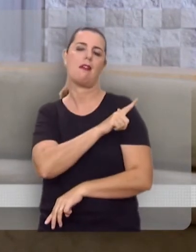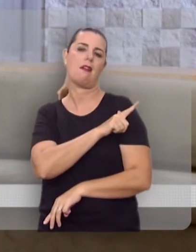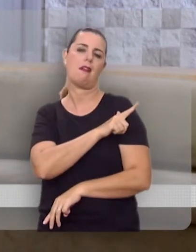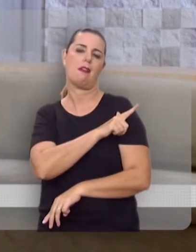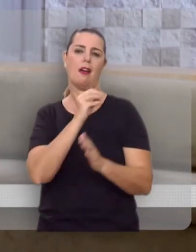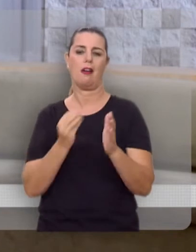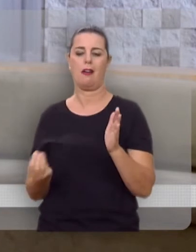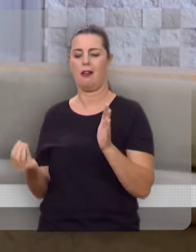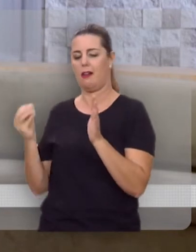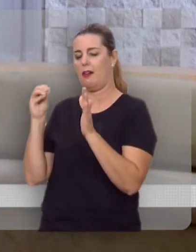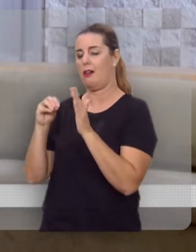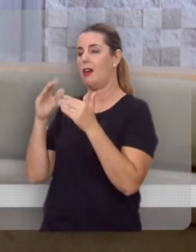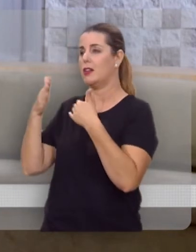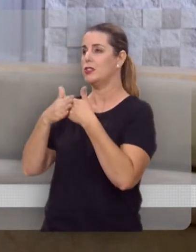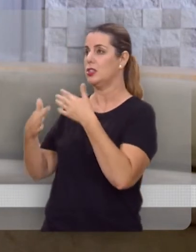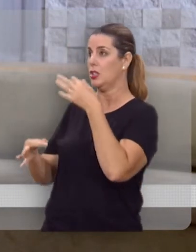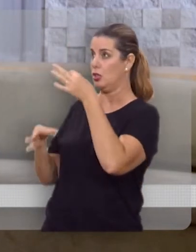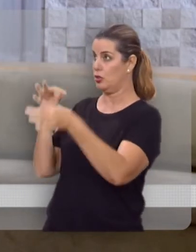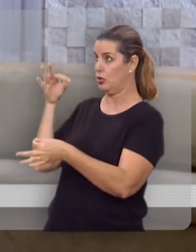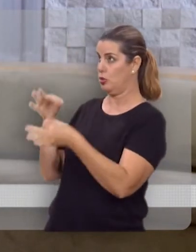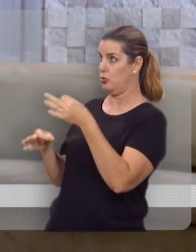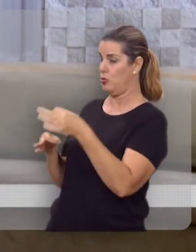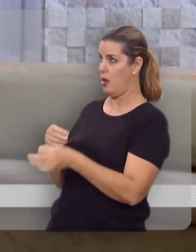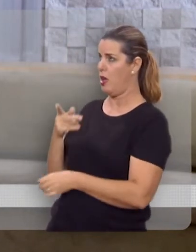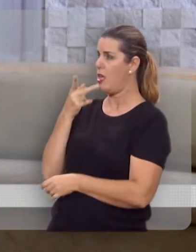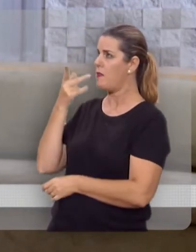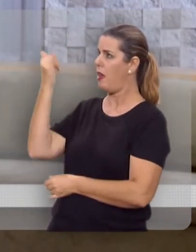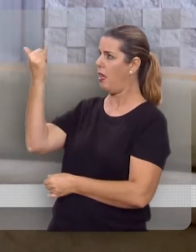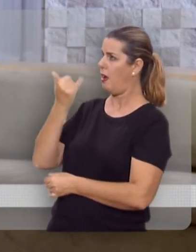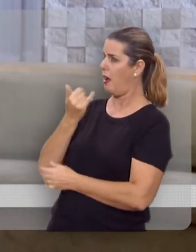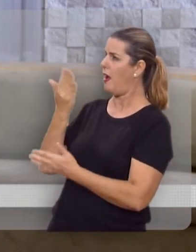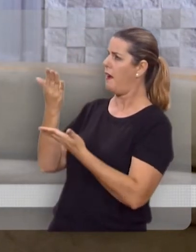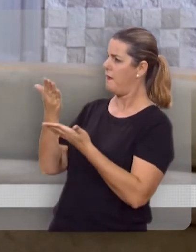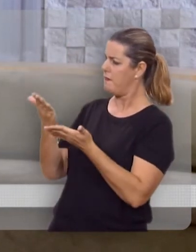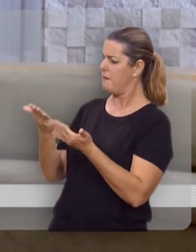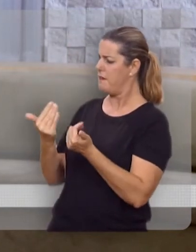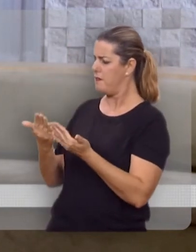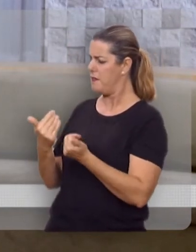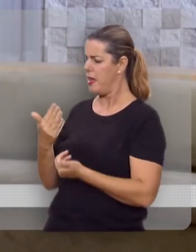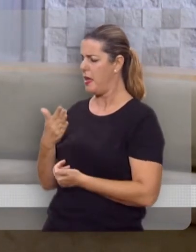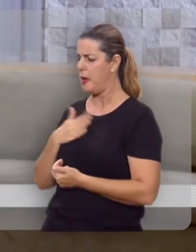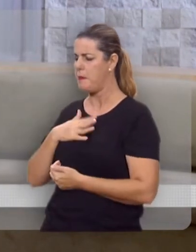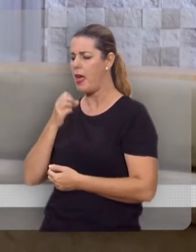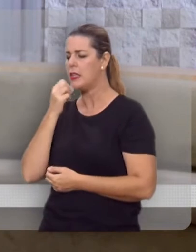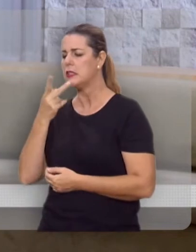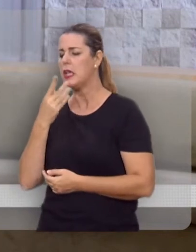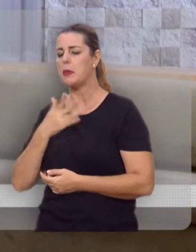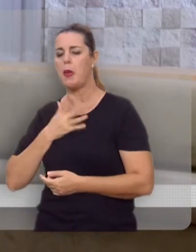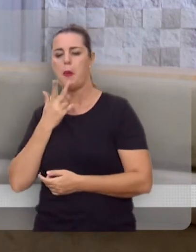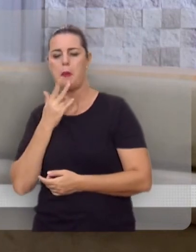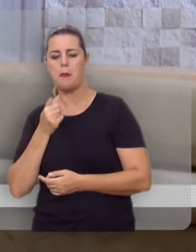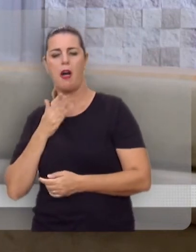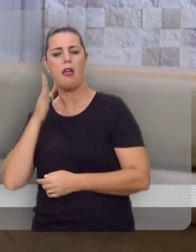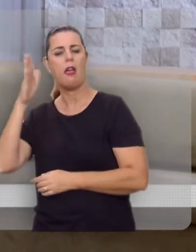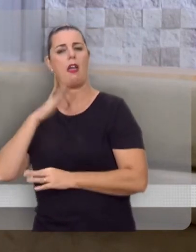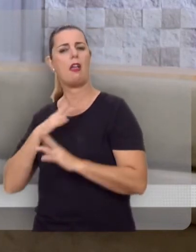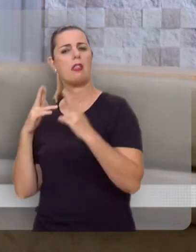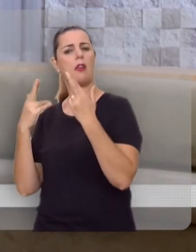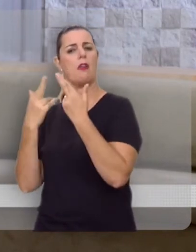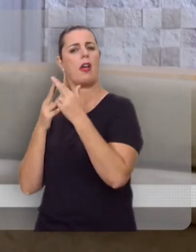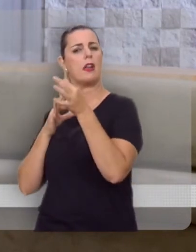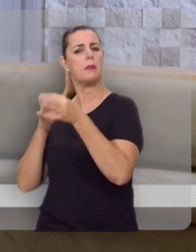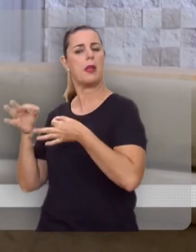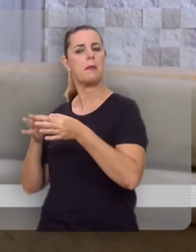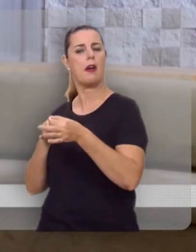colocado diante do juiz. E ele vai dizer para você, vinde, bendito do meu pai, entre na posse do